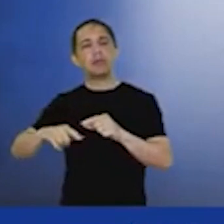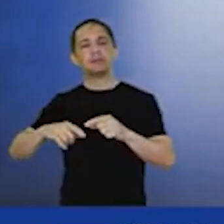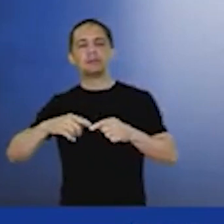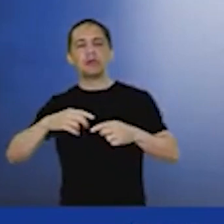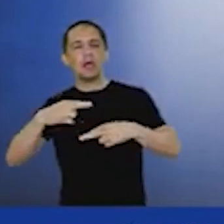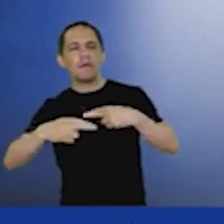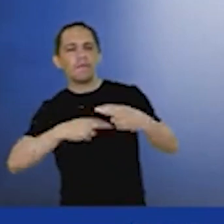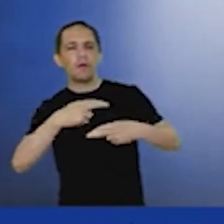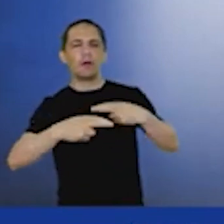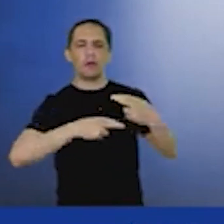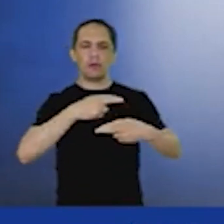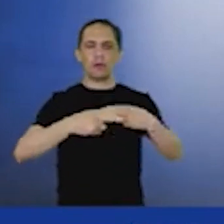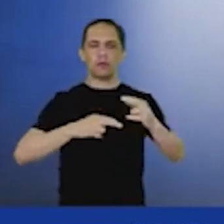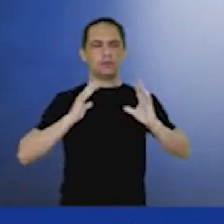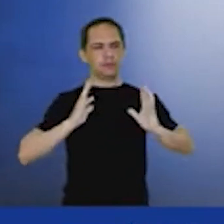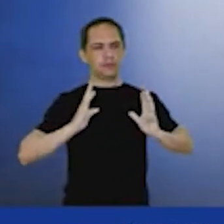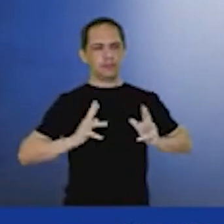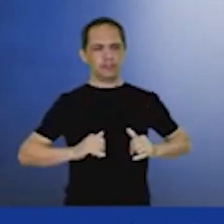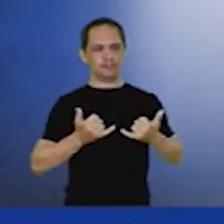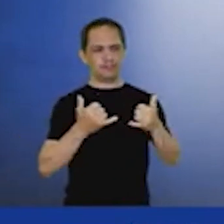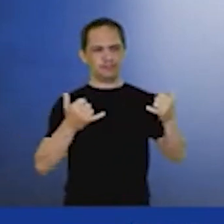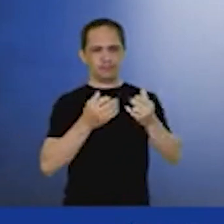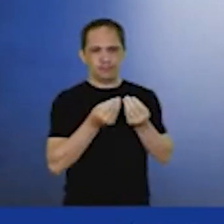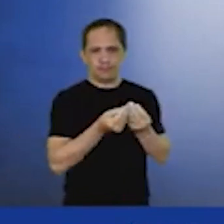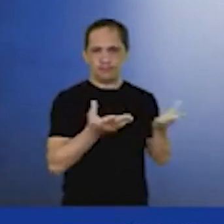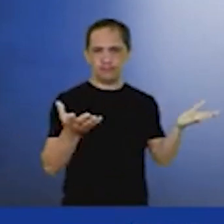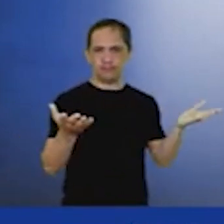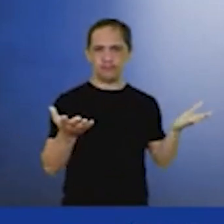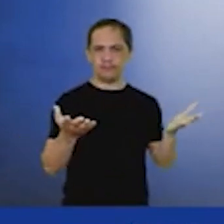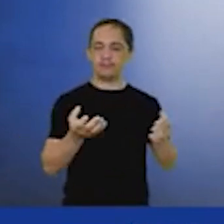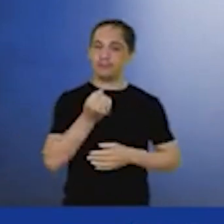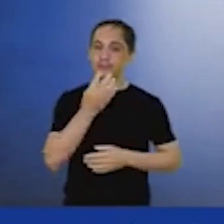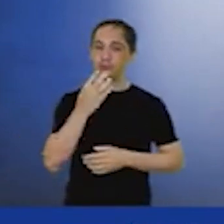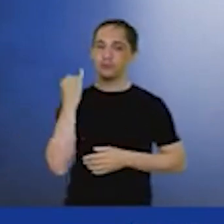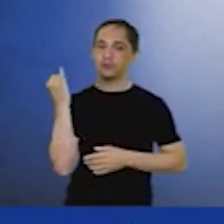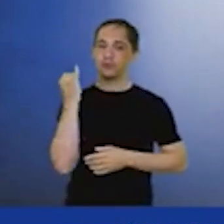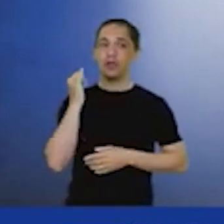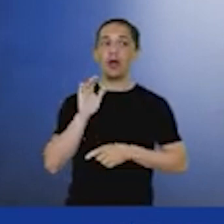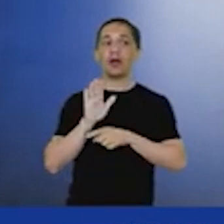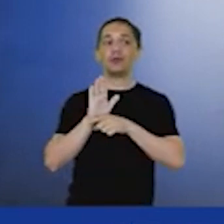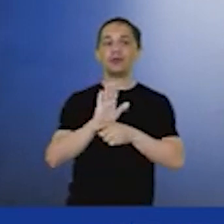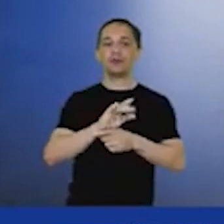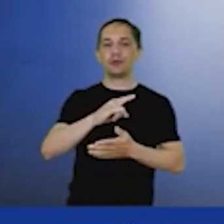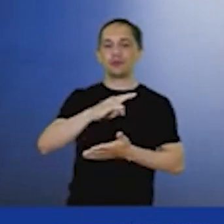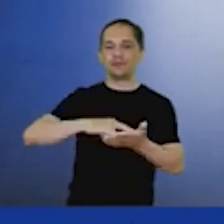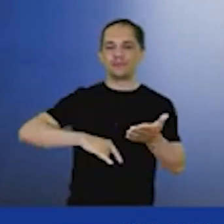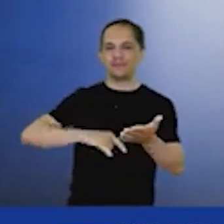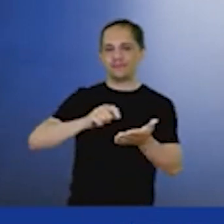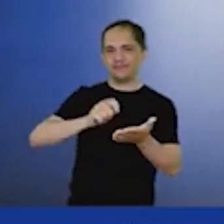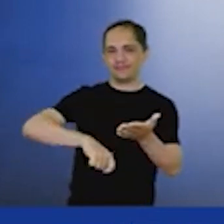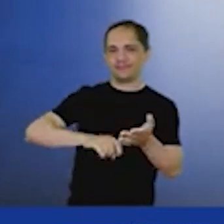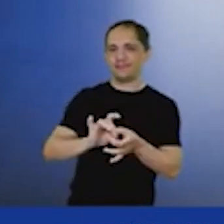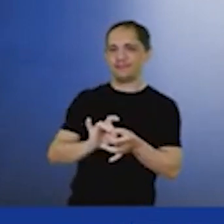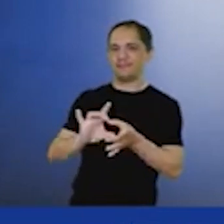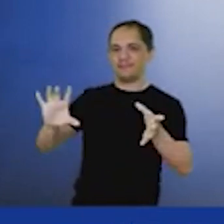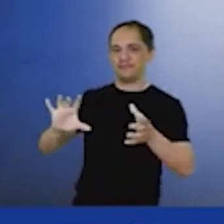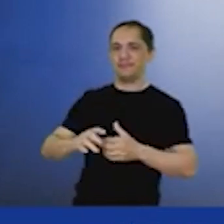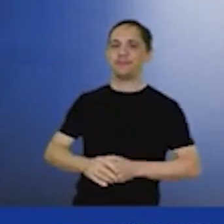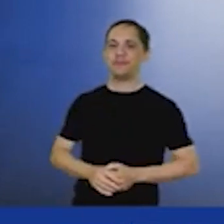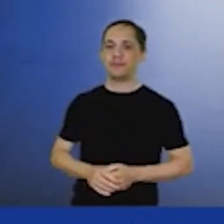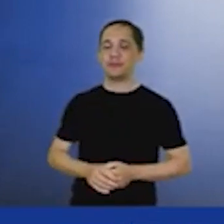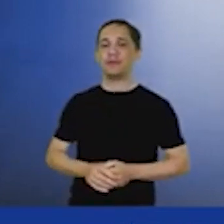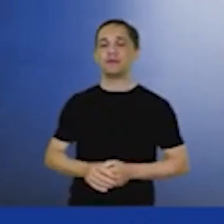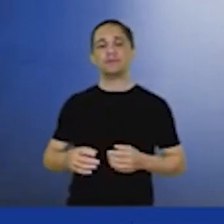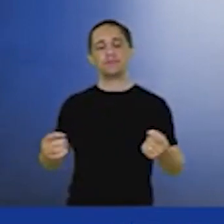tônica é um desafio aí também para a questão de licenciamento e essa associação ela precisa